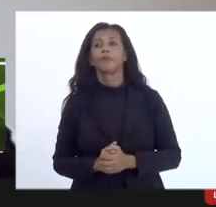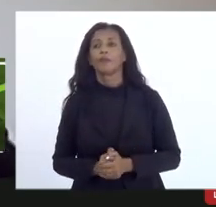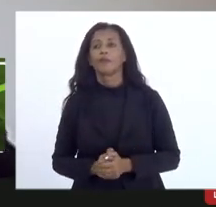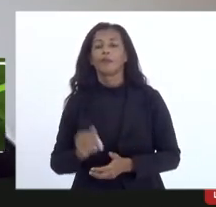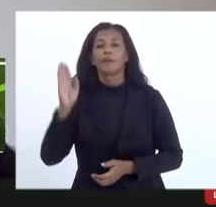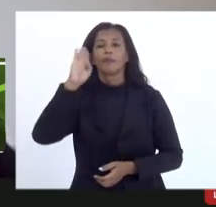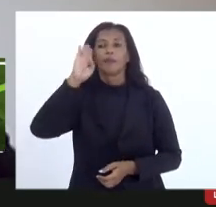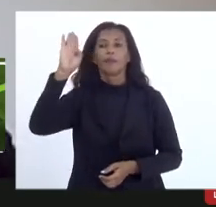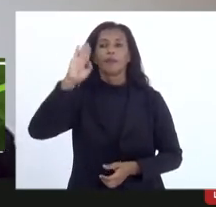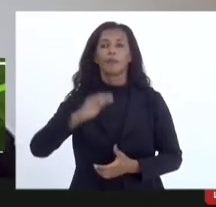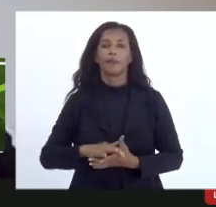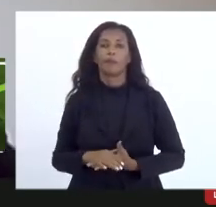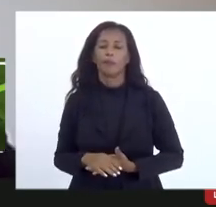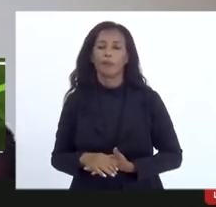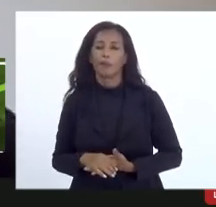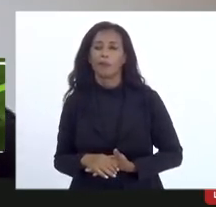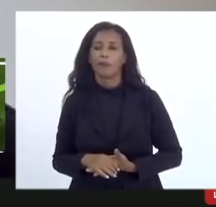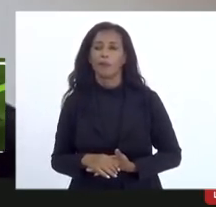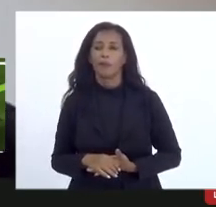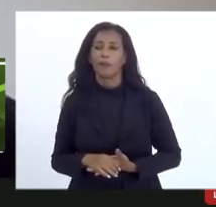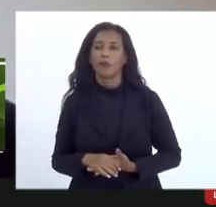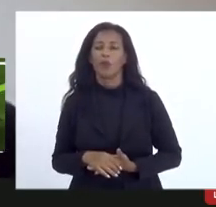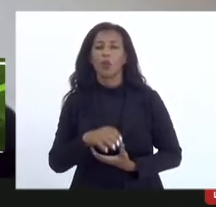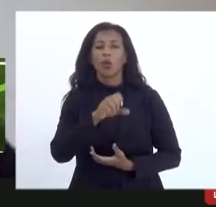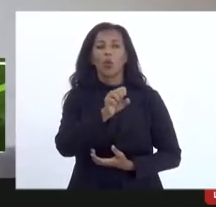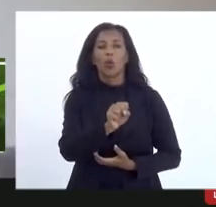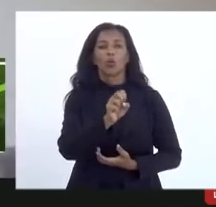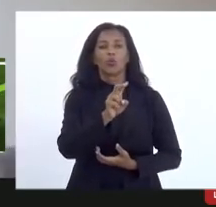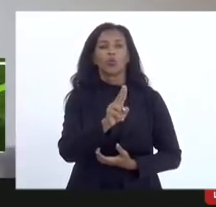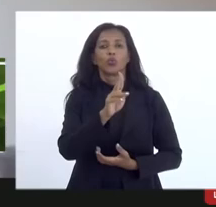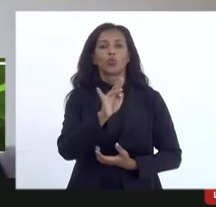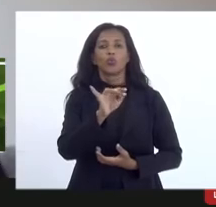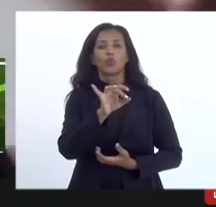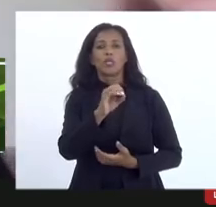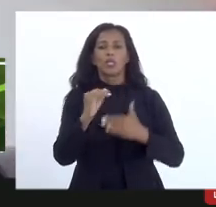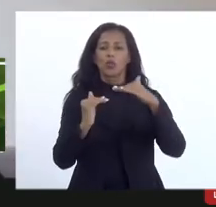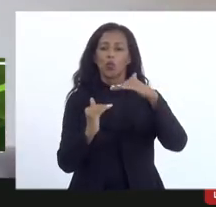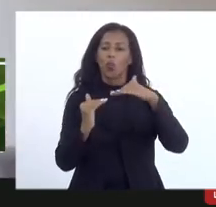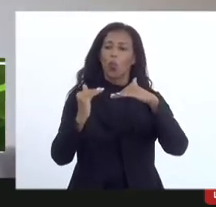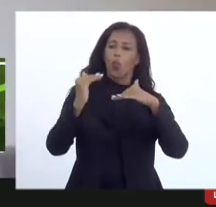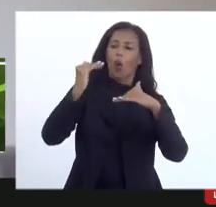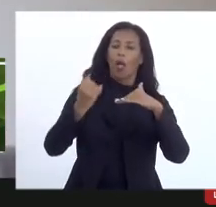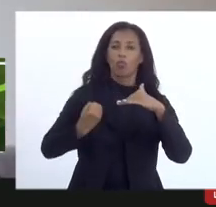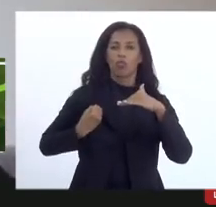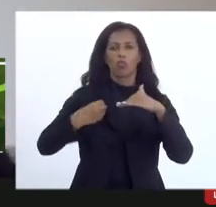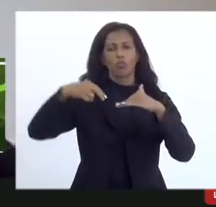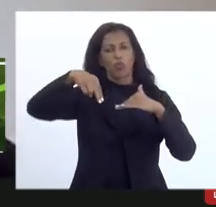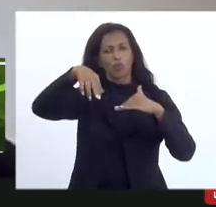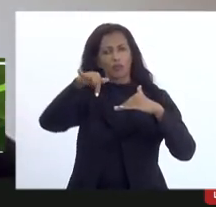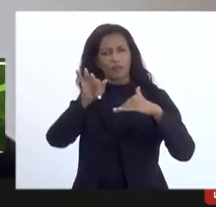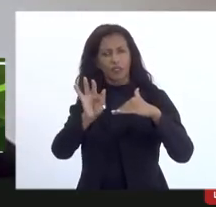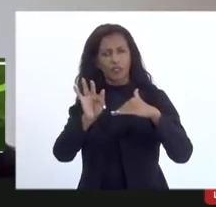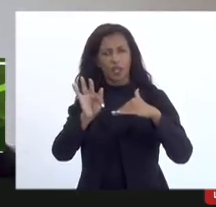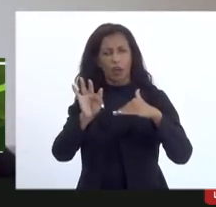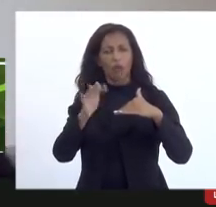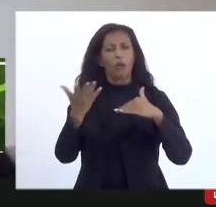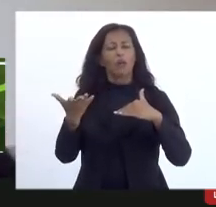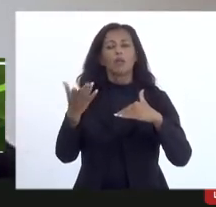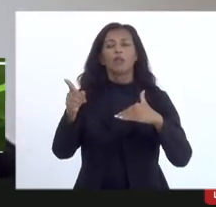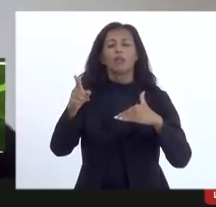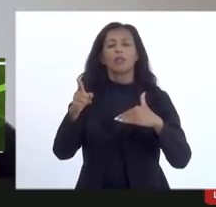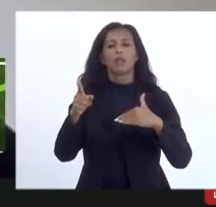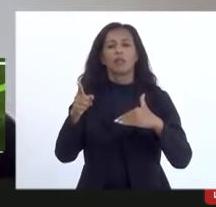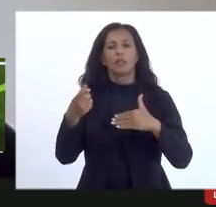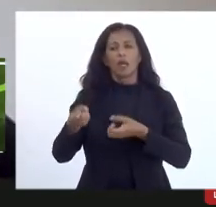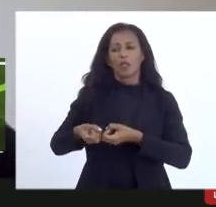primeiro do subsídio dessa subida da nota fiscal na medida que a nota na medida